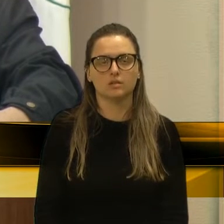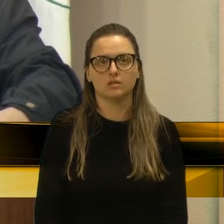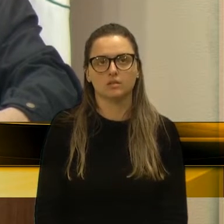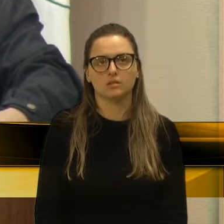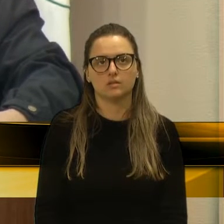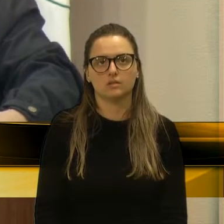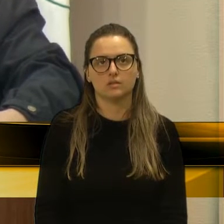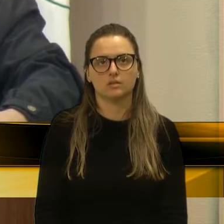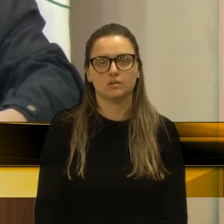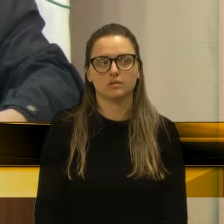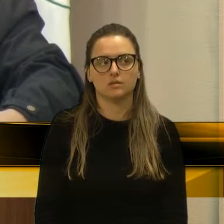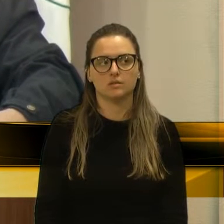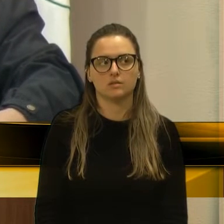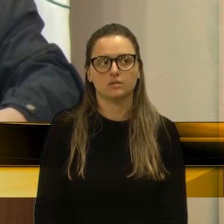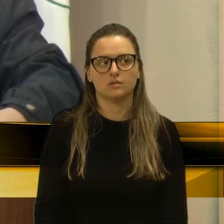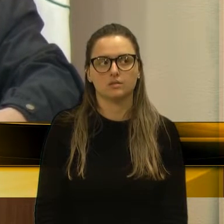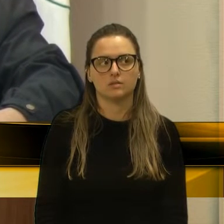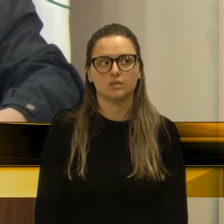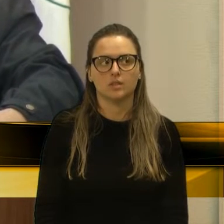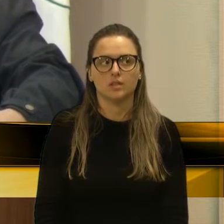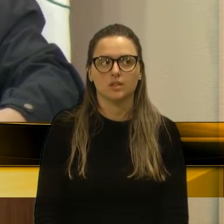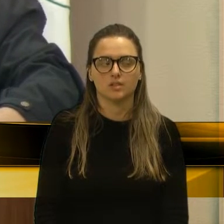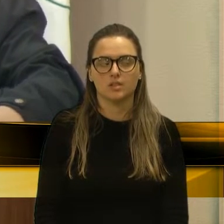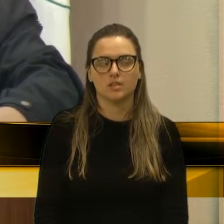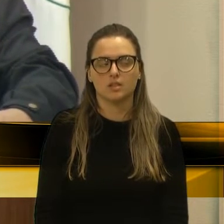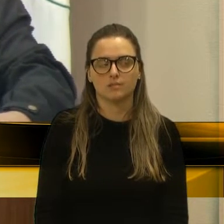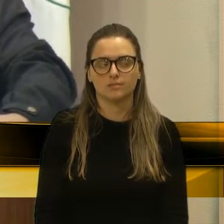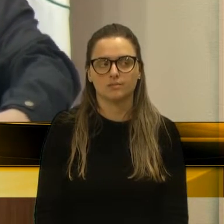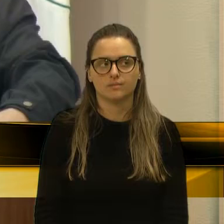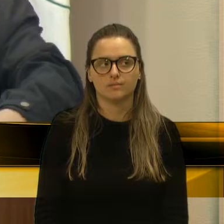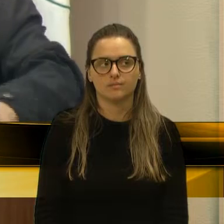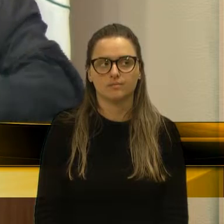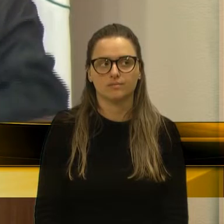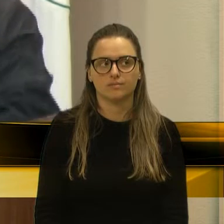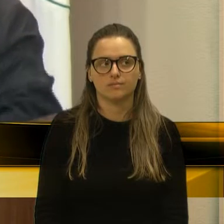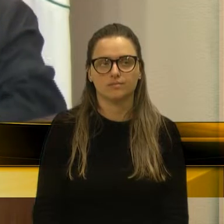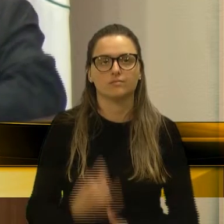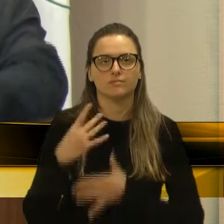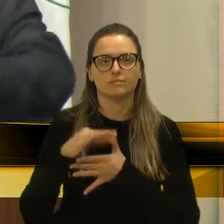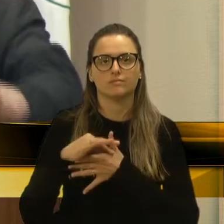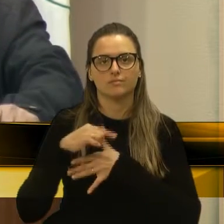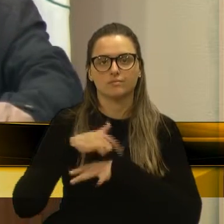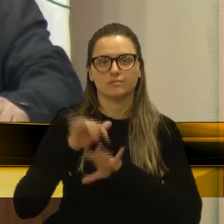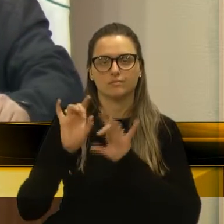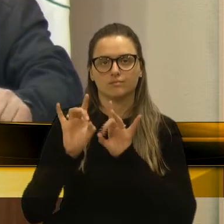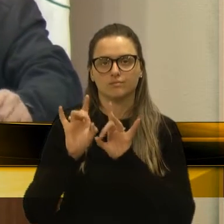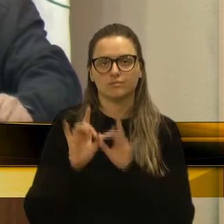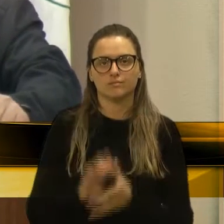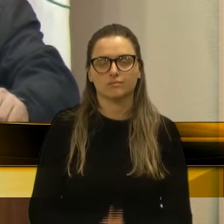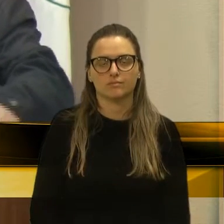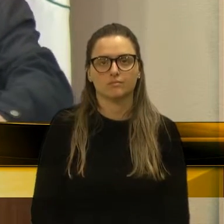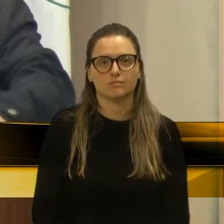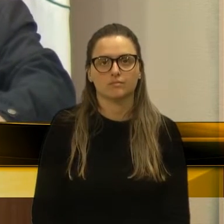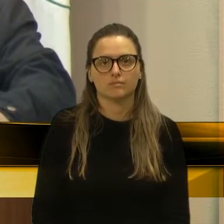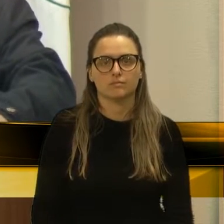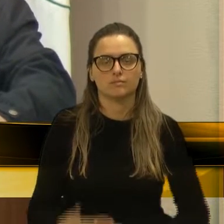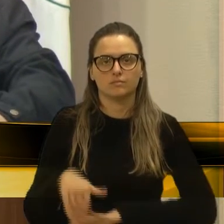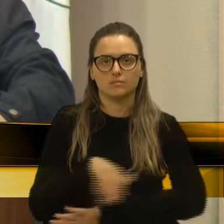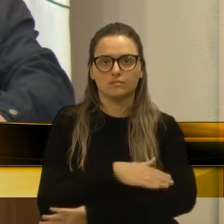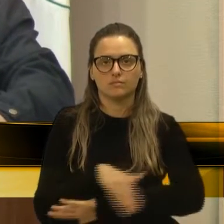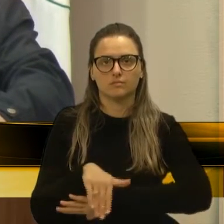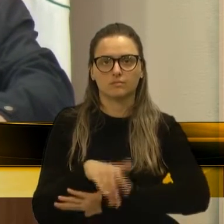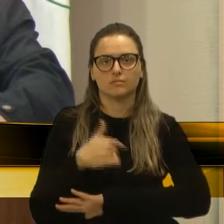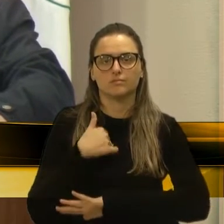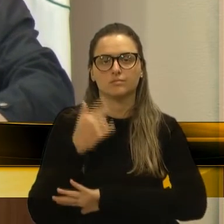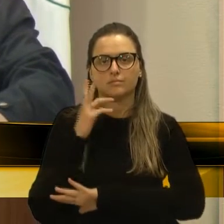Obrigado, vereador, meu líder, Eloy Friço, pela declaração de líder. Essa rua que estou olhando aqui, é um